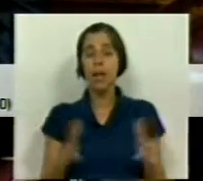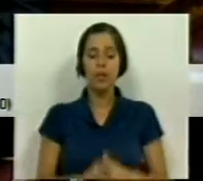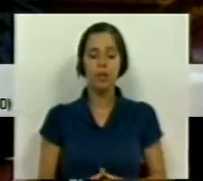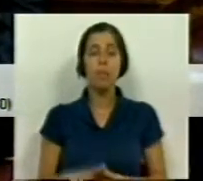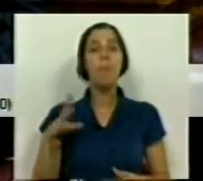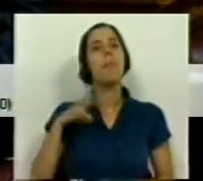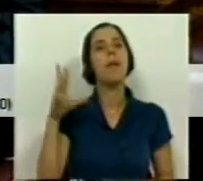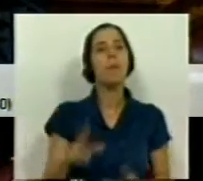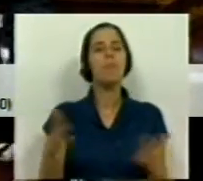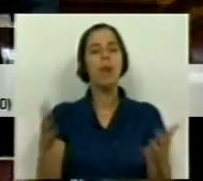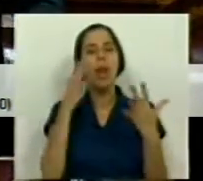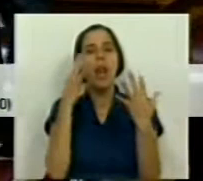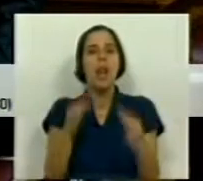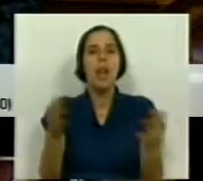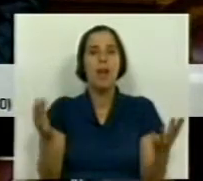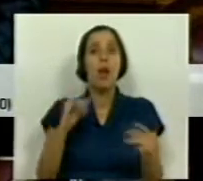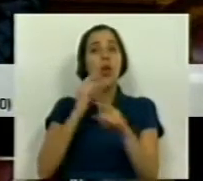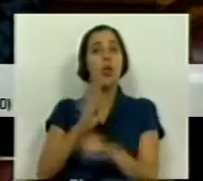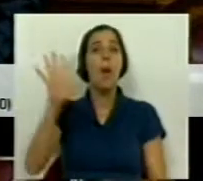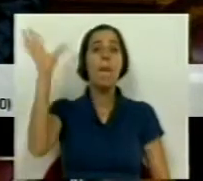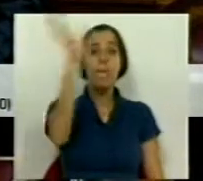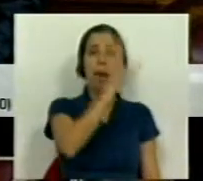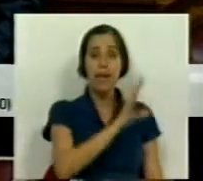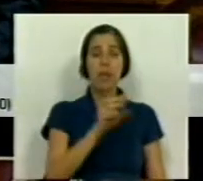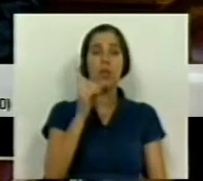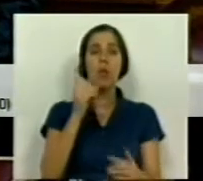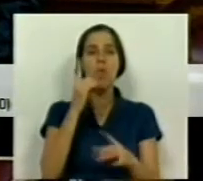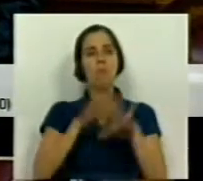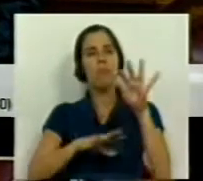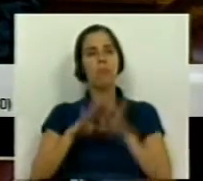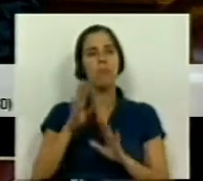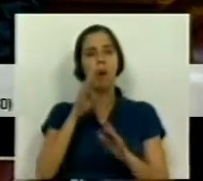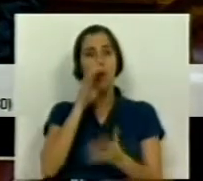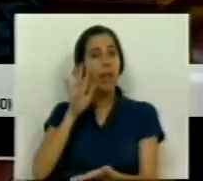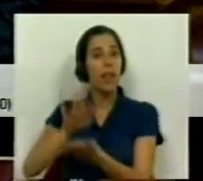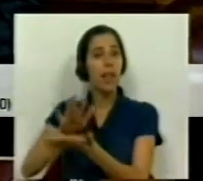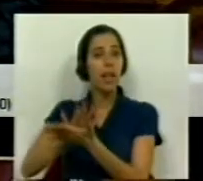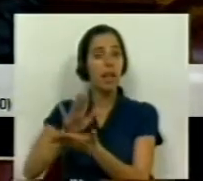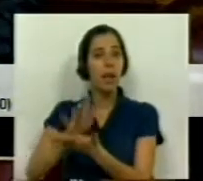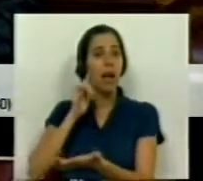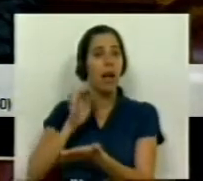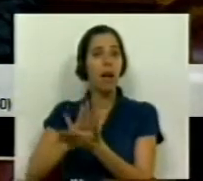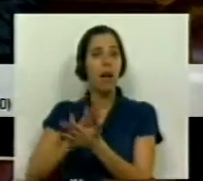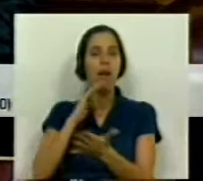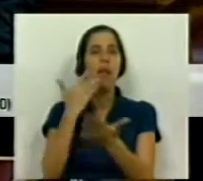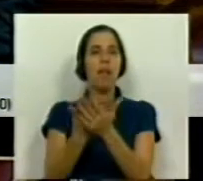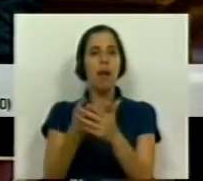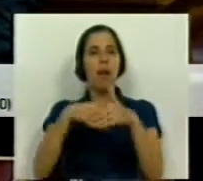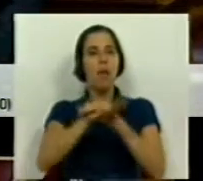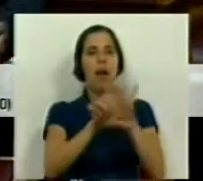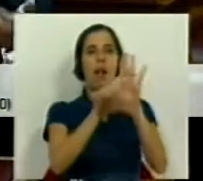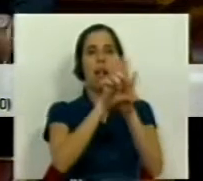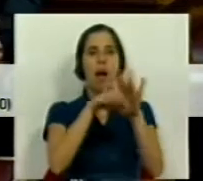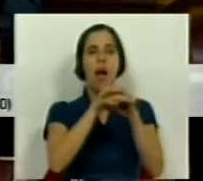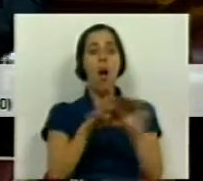em Portugal é natural e em outros países que uma obra, cada vez que seja editada, uma obra editada dê origem a um depósito legal,